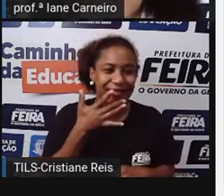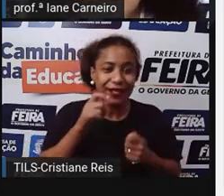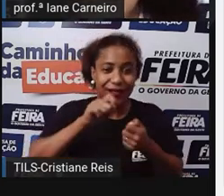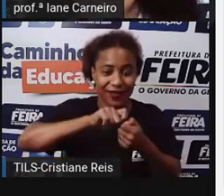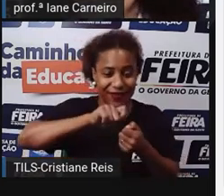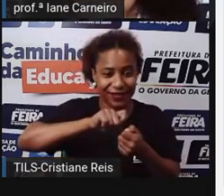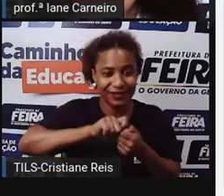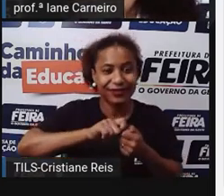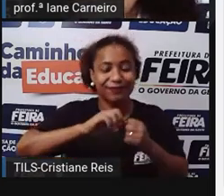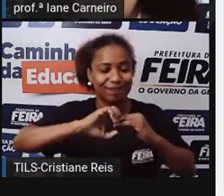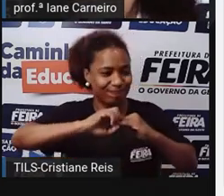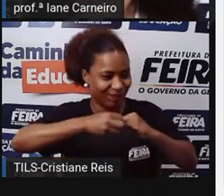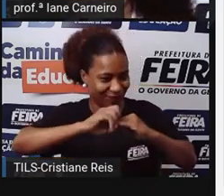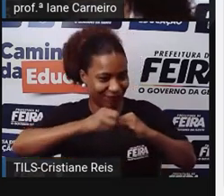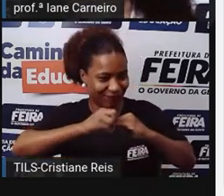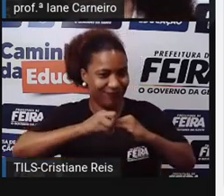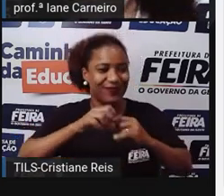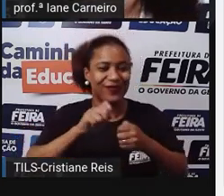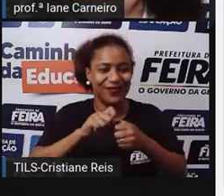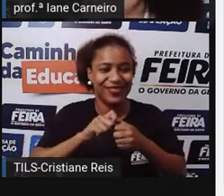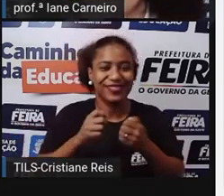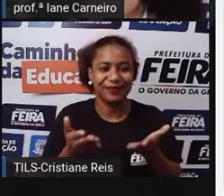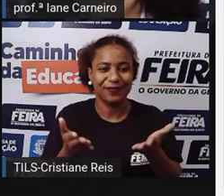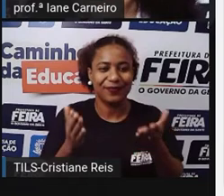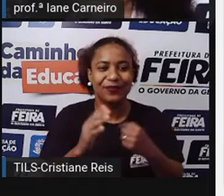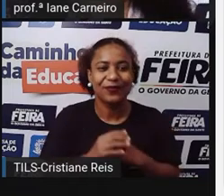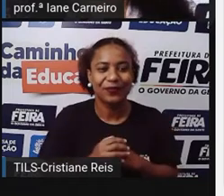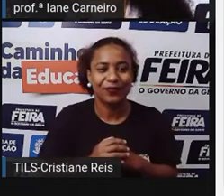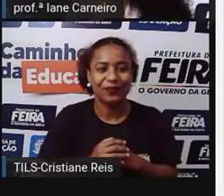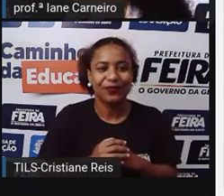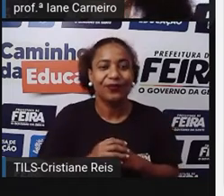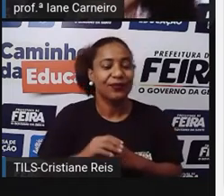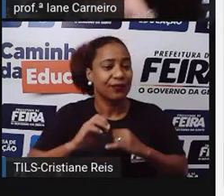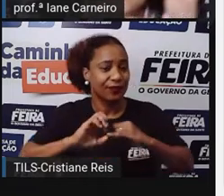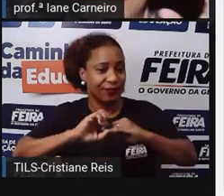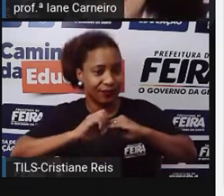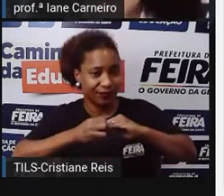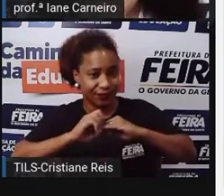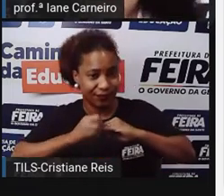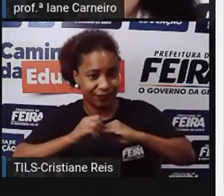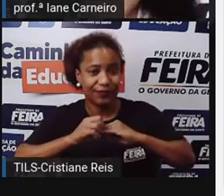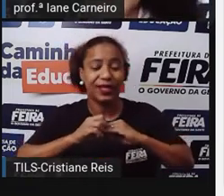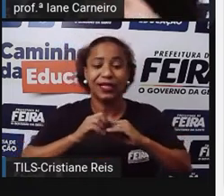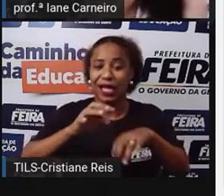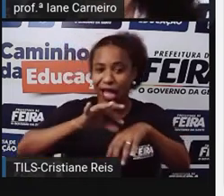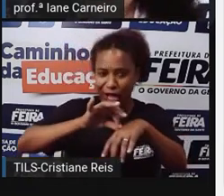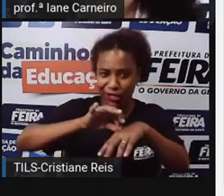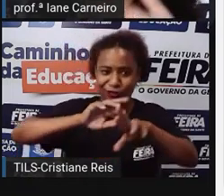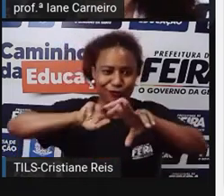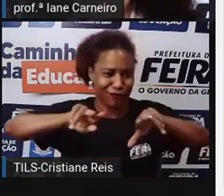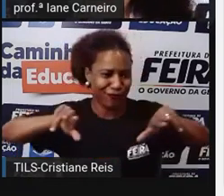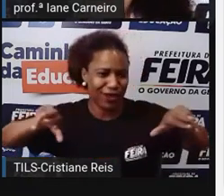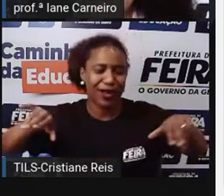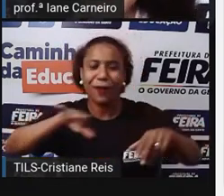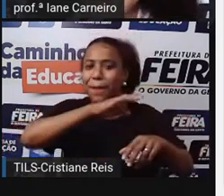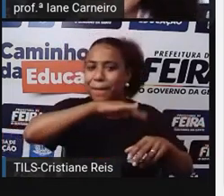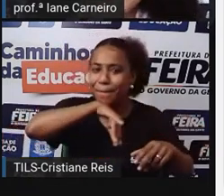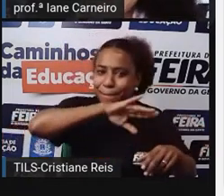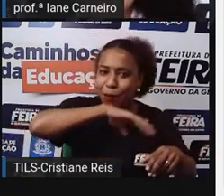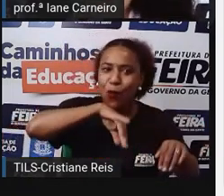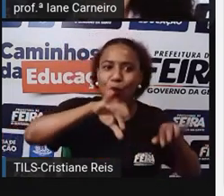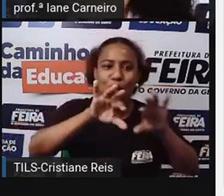lista de ingredientes Então geralmente Na feijoada Ele traz carnes Carne de porco Linguiça